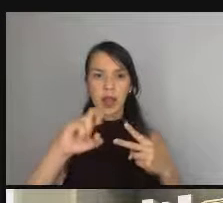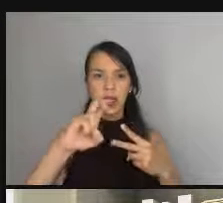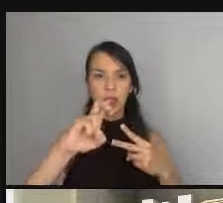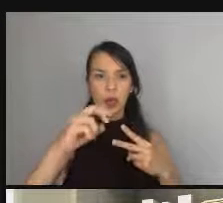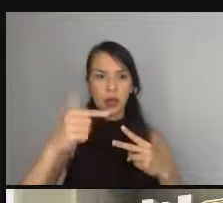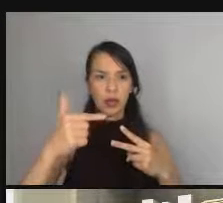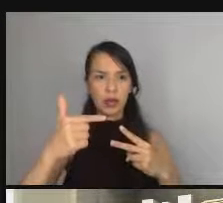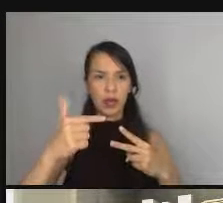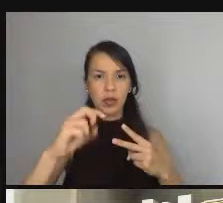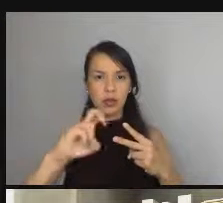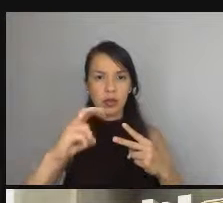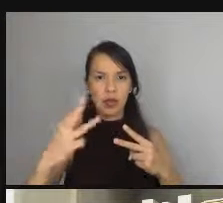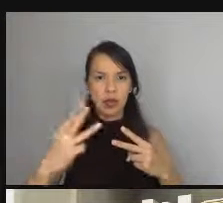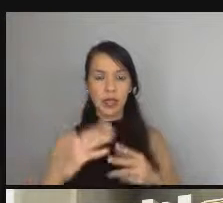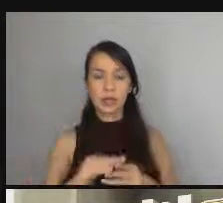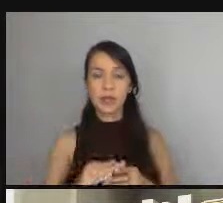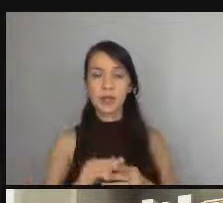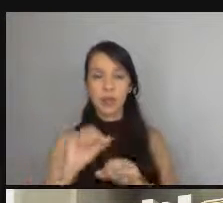vamos rodar o teste